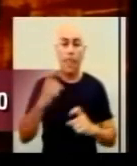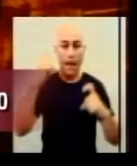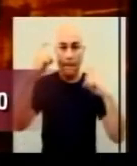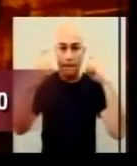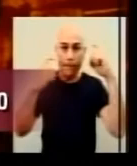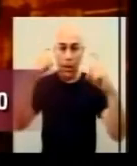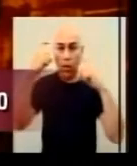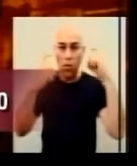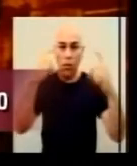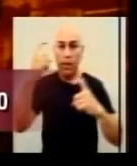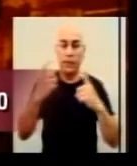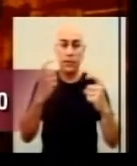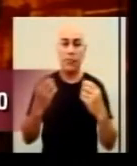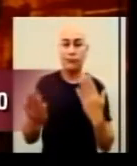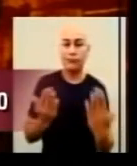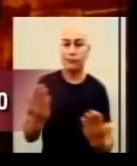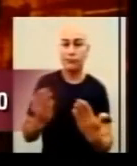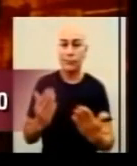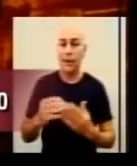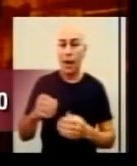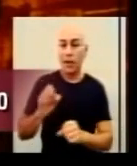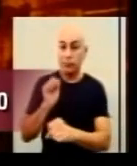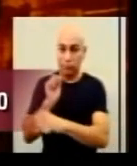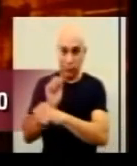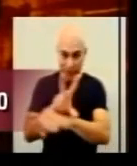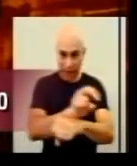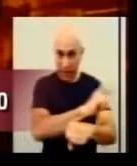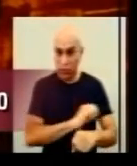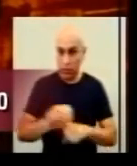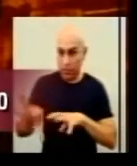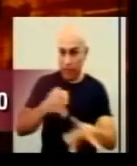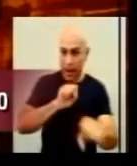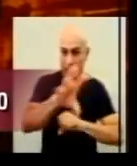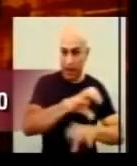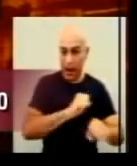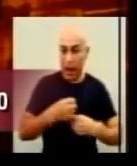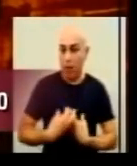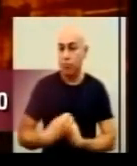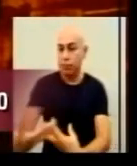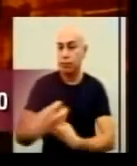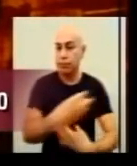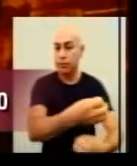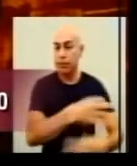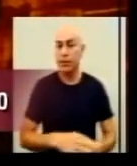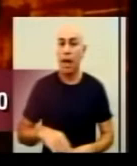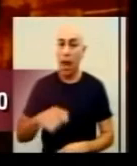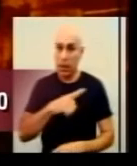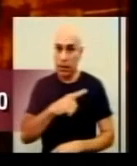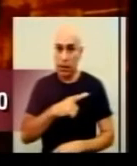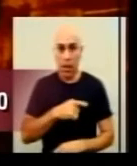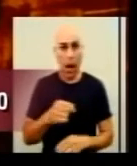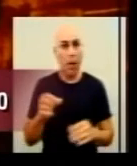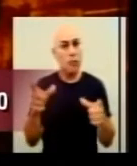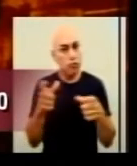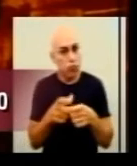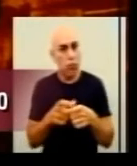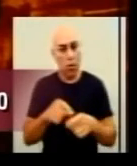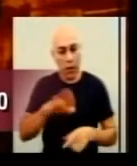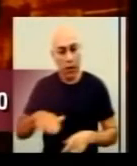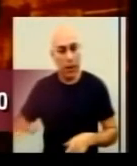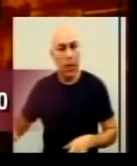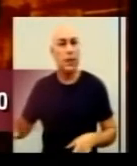em relação à transmissão da doença. E aí vocês viram, temos poucas crianças, né? Mas também crianças